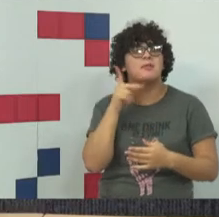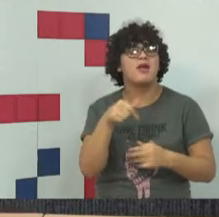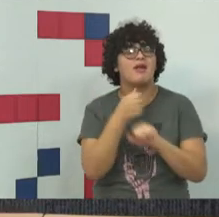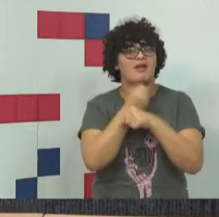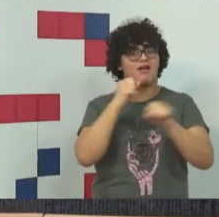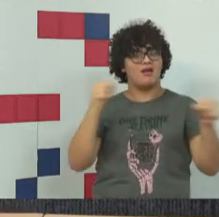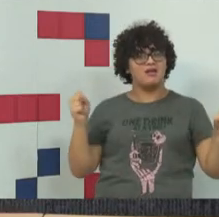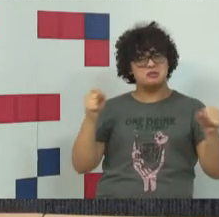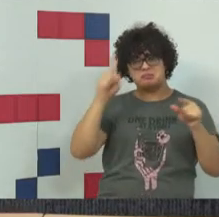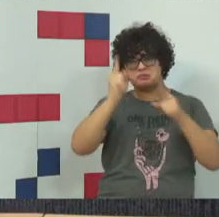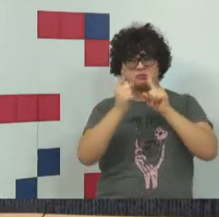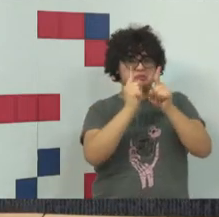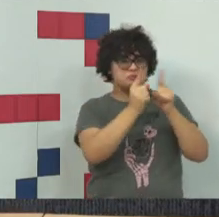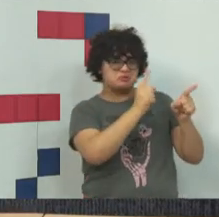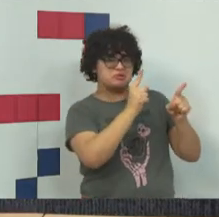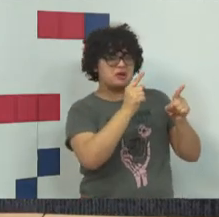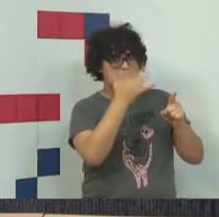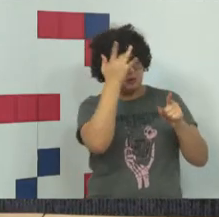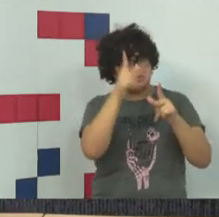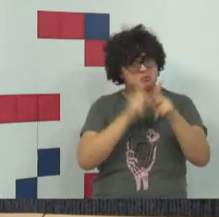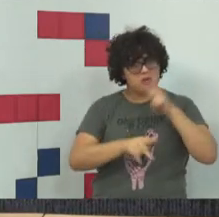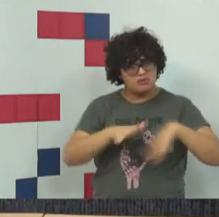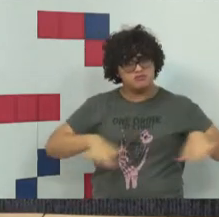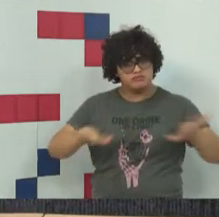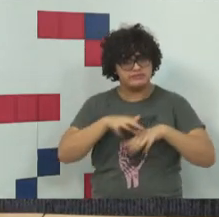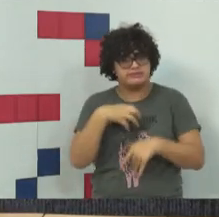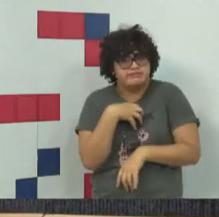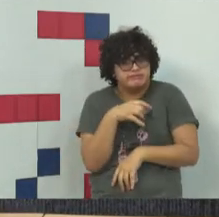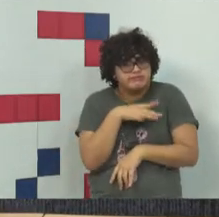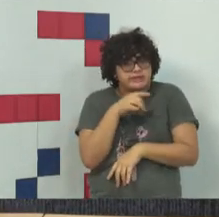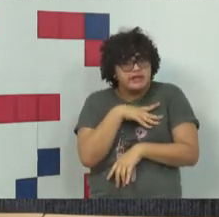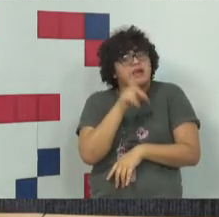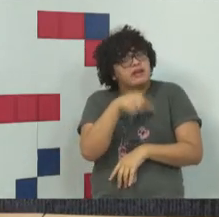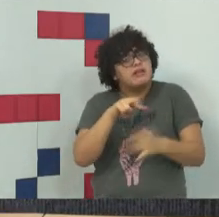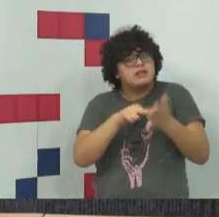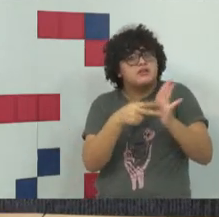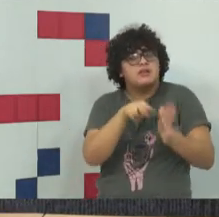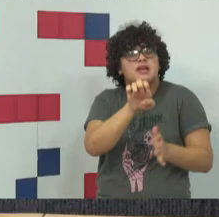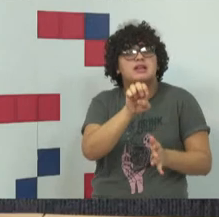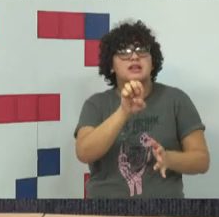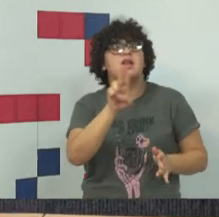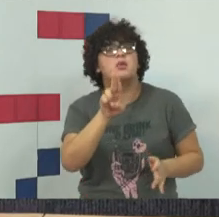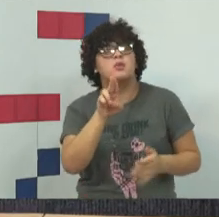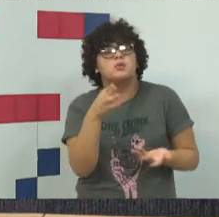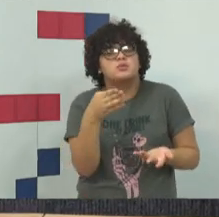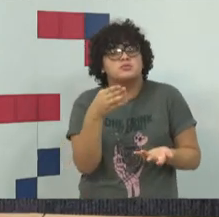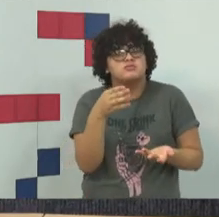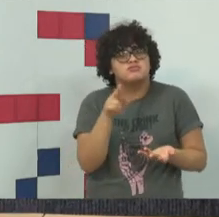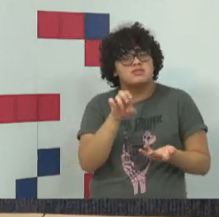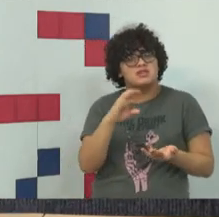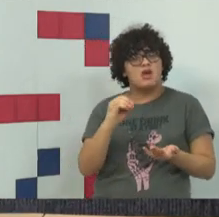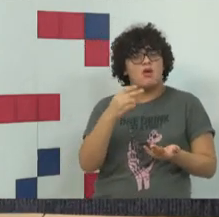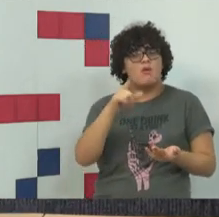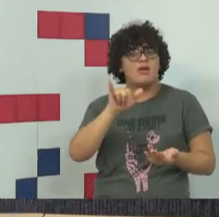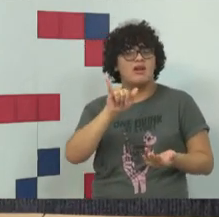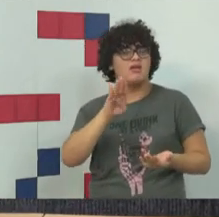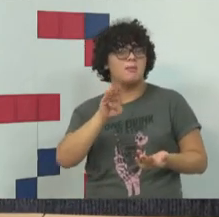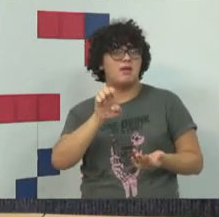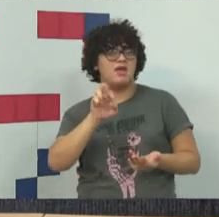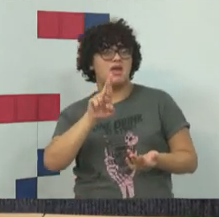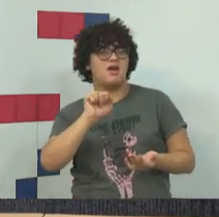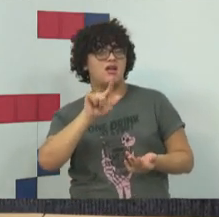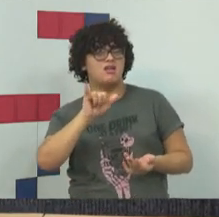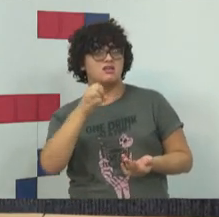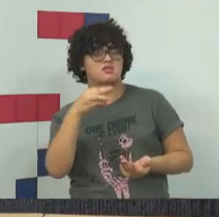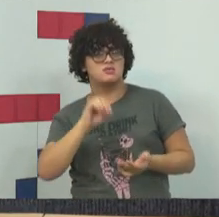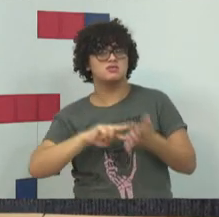baluartes do neoliberalismo. Neoliberalismo, nova liberdade, é a não intervenção do Estado. Então, a